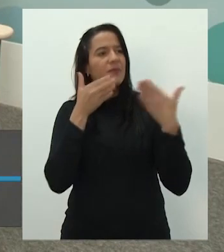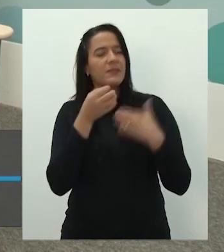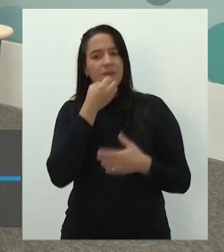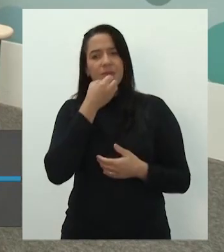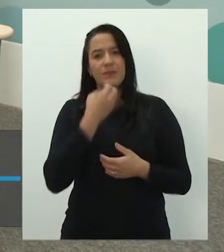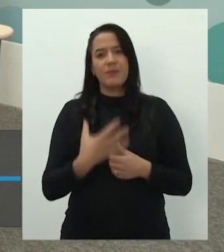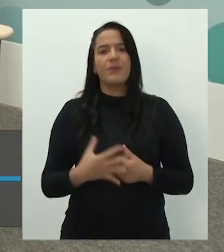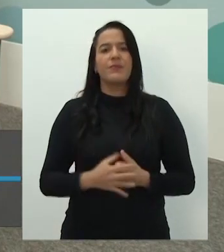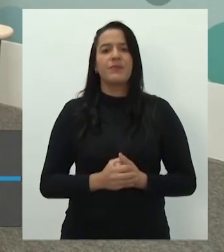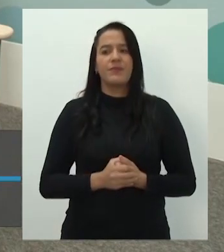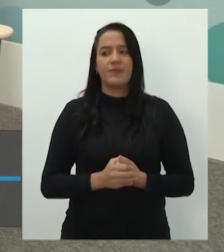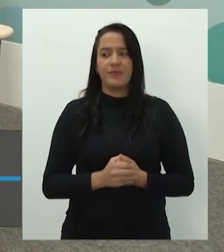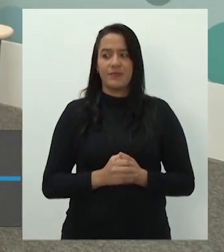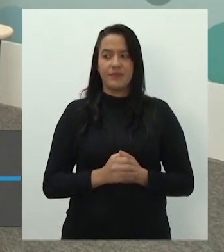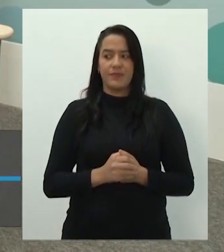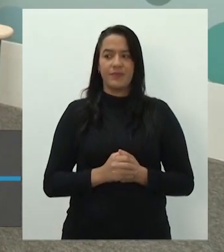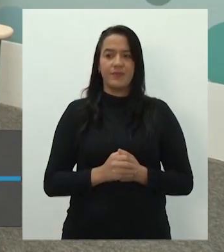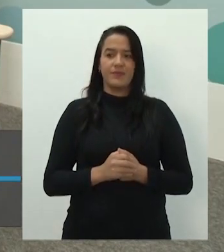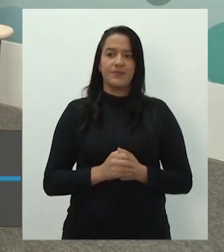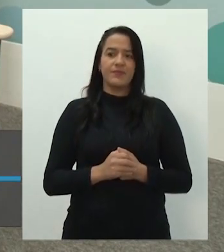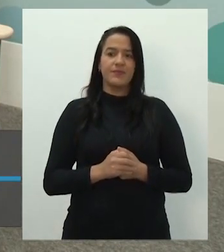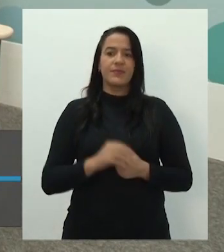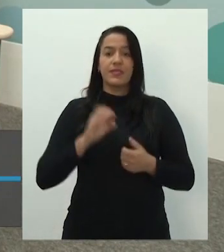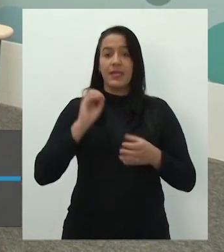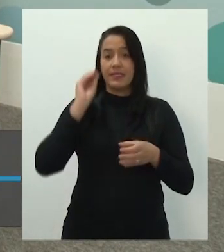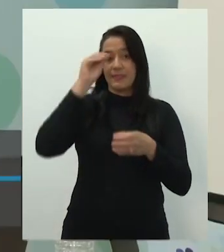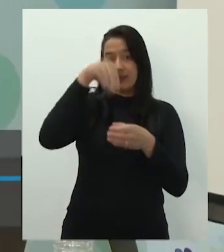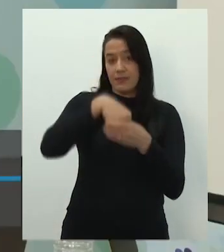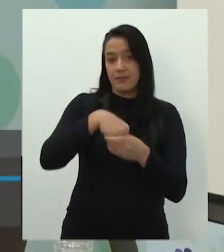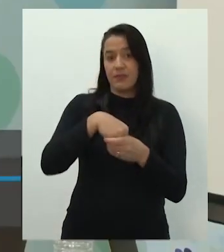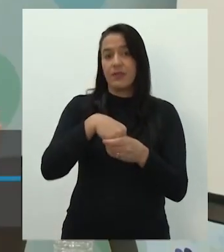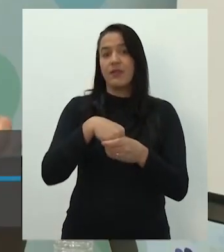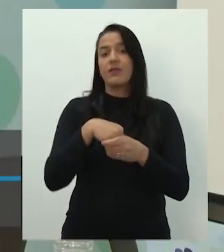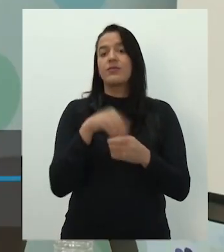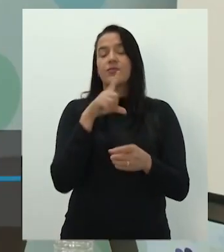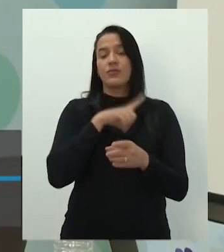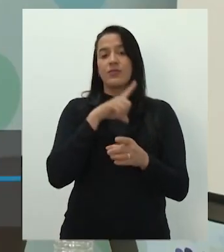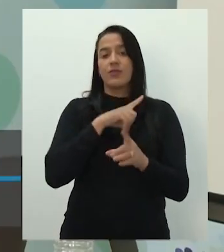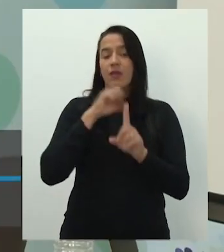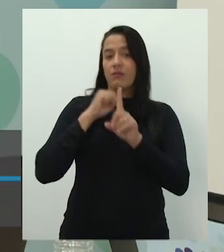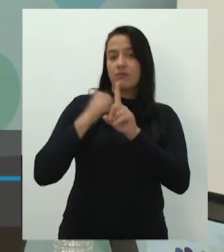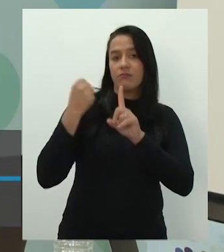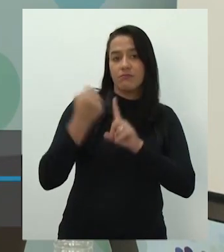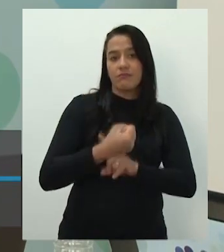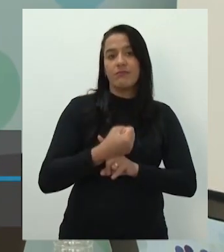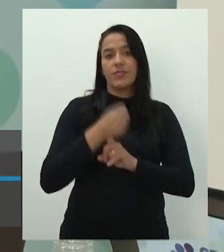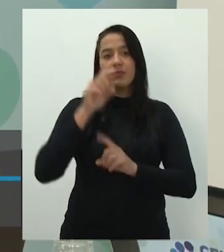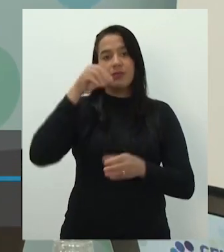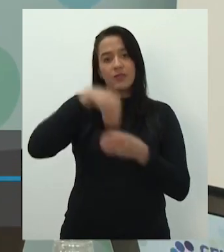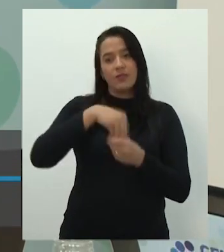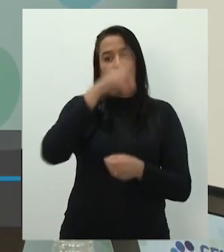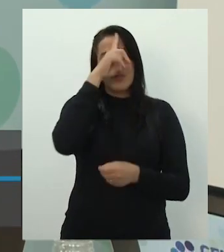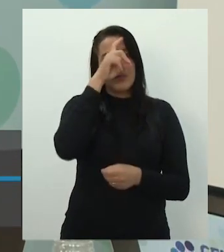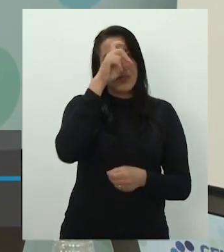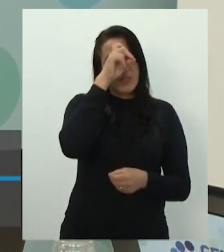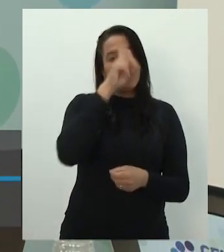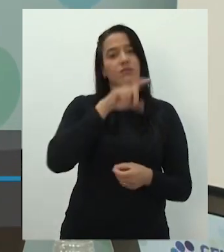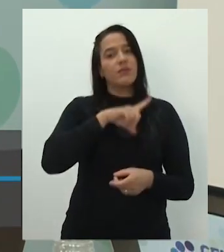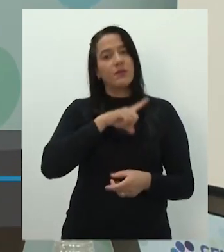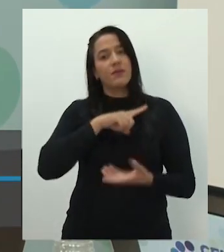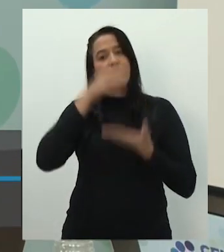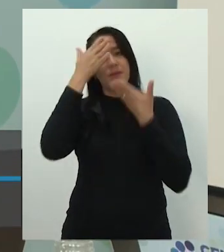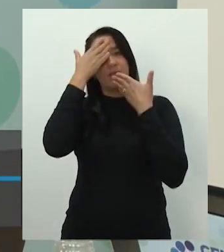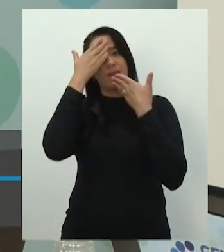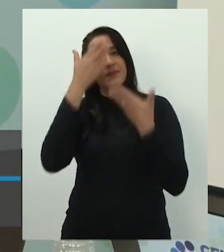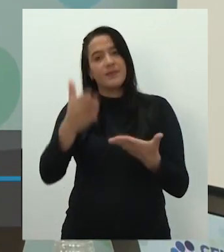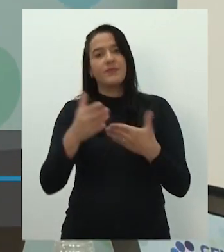professora. hospital por si, ele não é nada. Agora, lá dentro, as funções sociais que tem dentro do hospital funcionam. Fernanda, obrigado